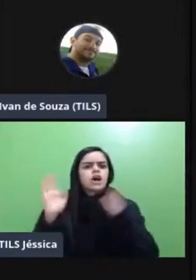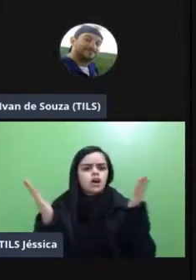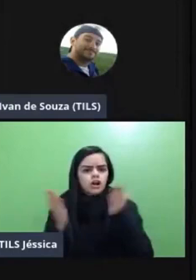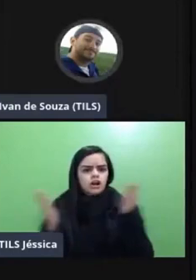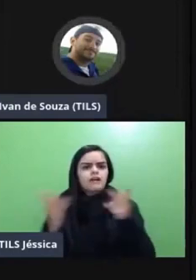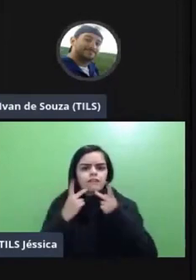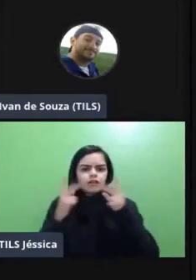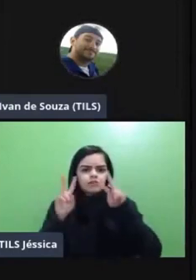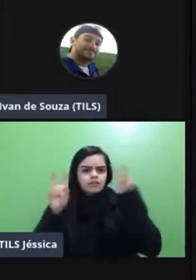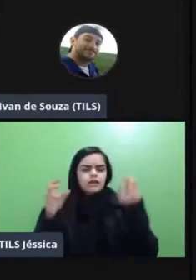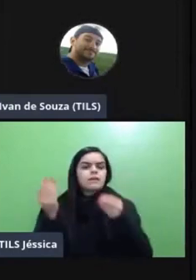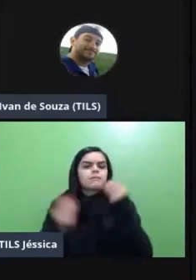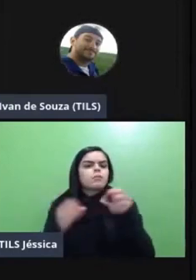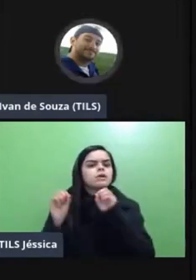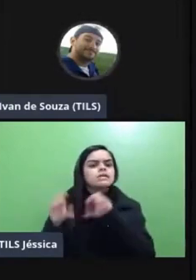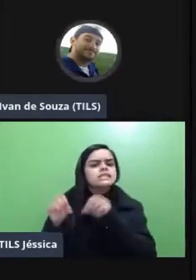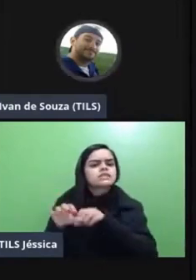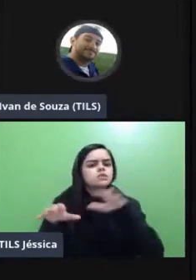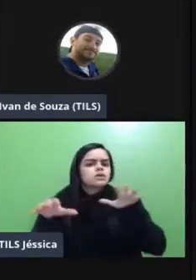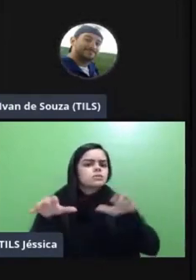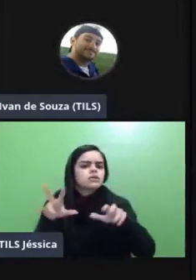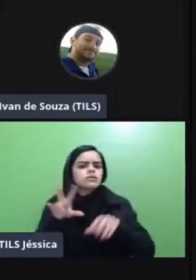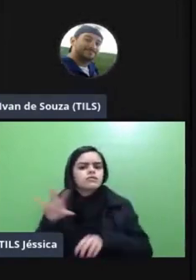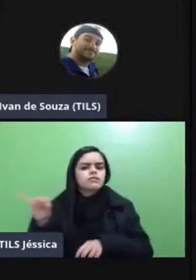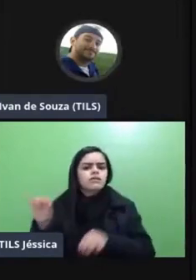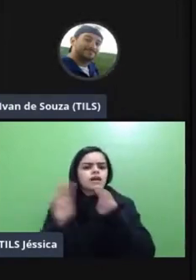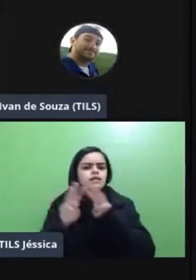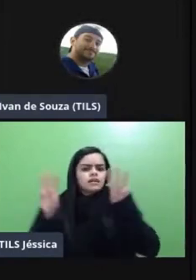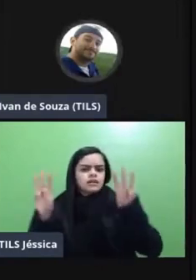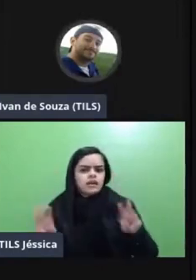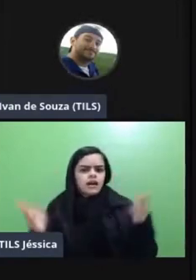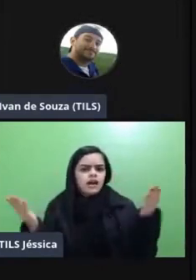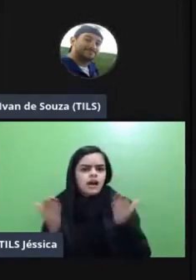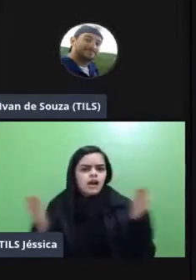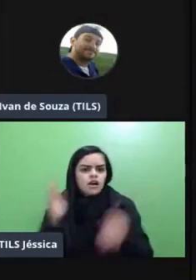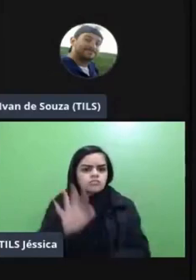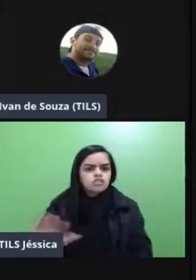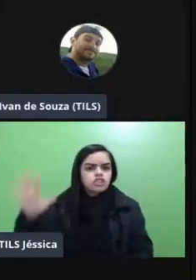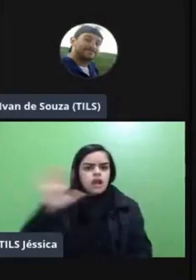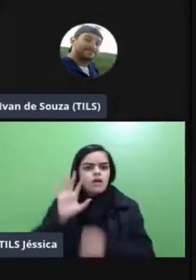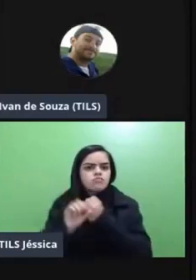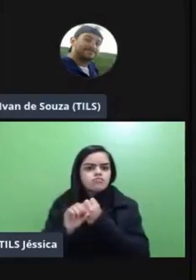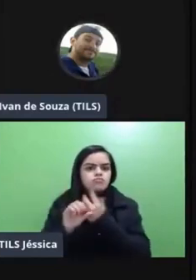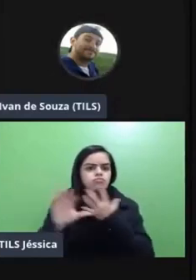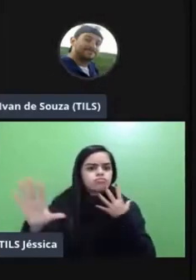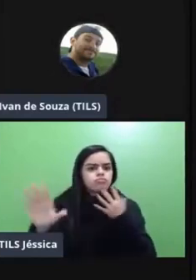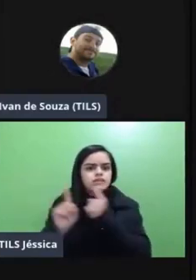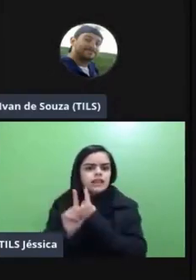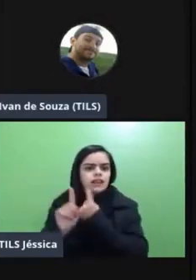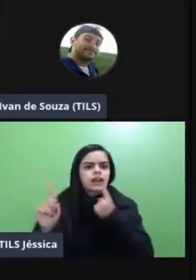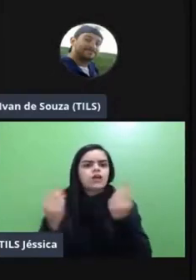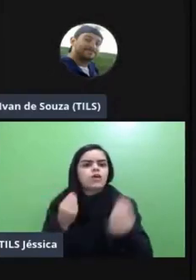como é que esse ensino híbrido vai se dar na UFR nesse cenário de distanciamento social como é que vai